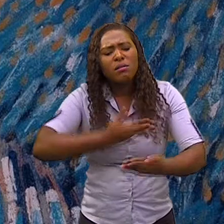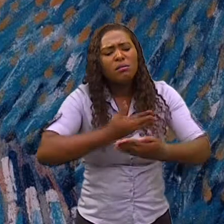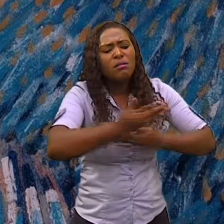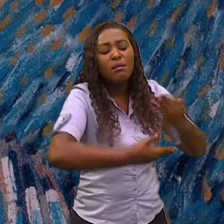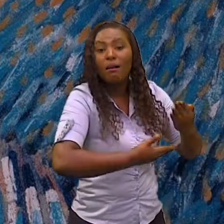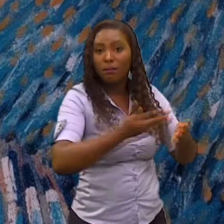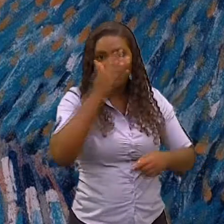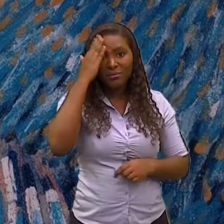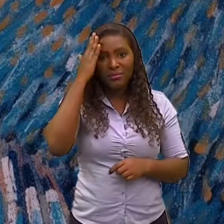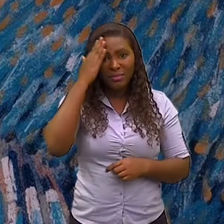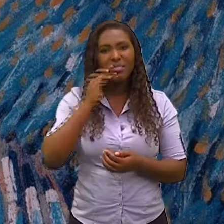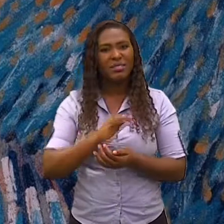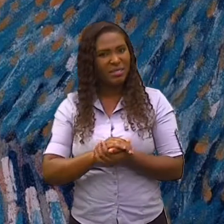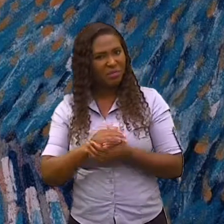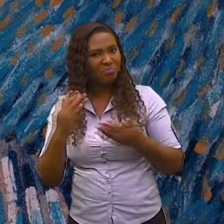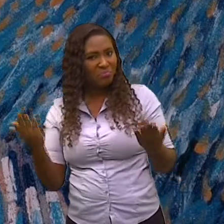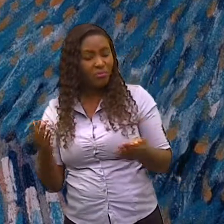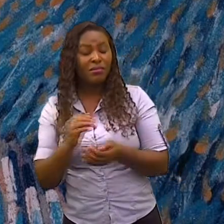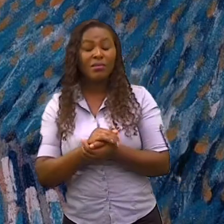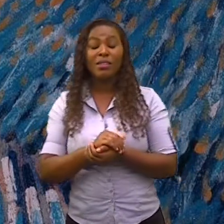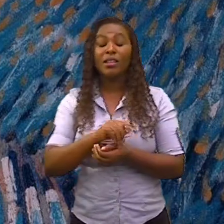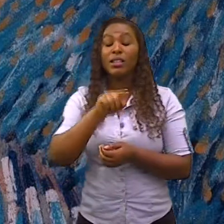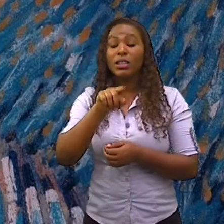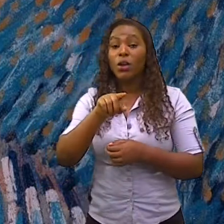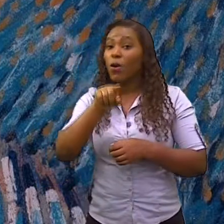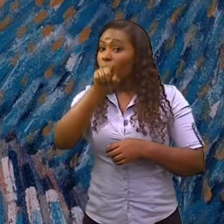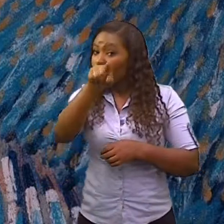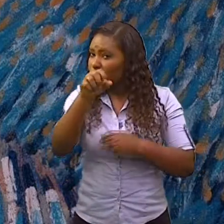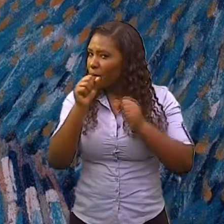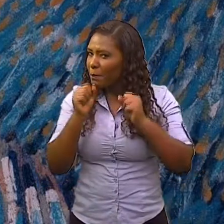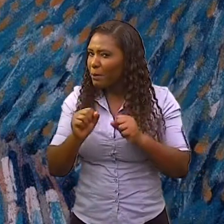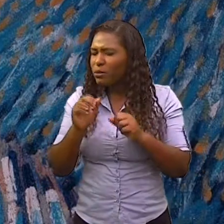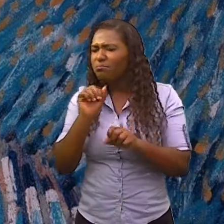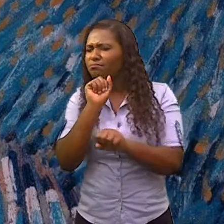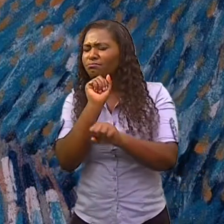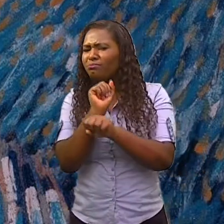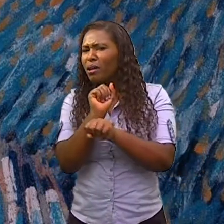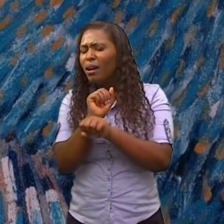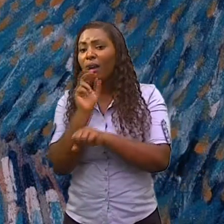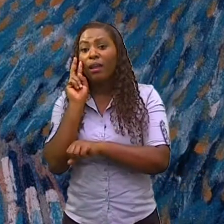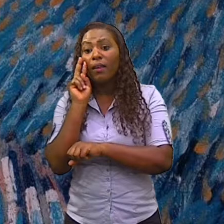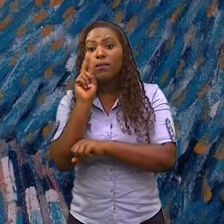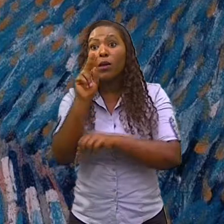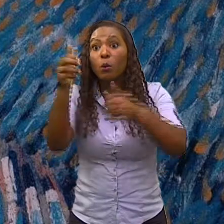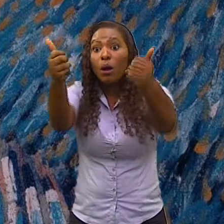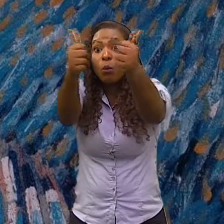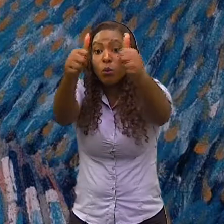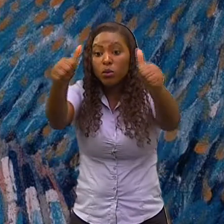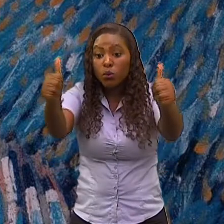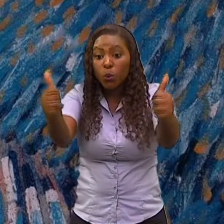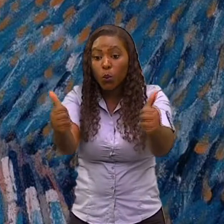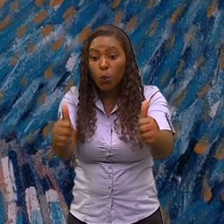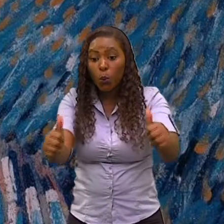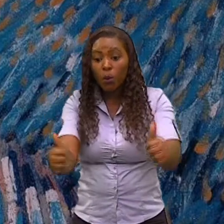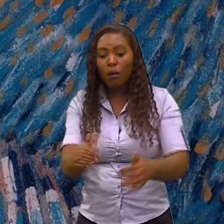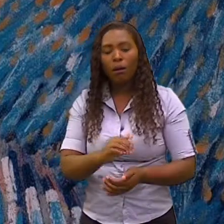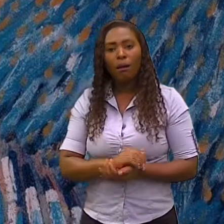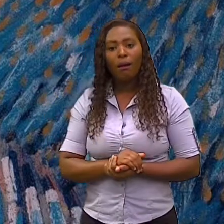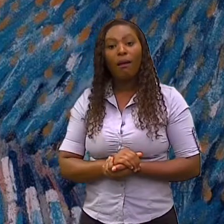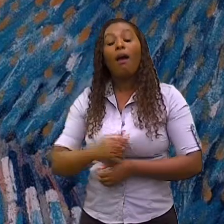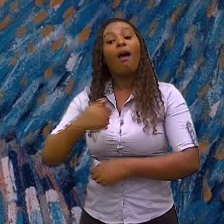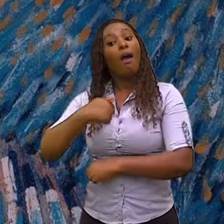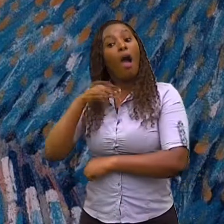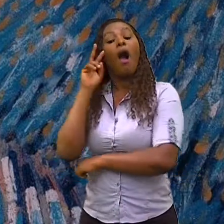lugar, onde você pode parar e olhar uma escultura e falar, ah, essa escultura ela lembra muito o movimento